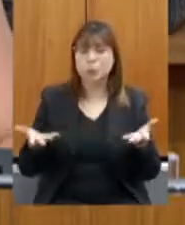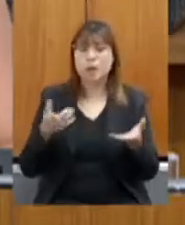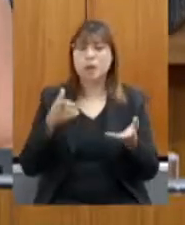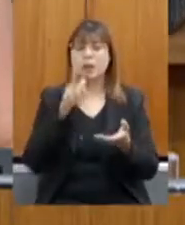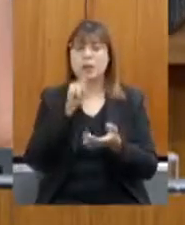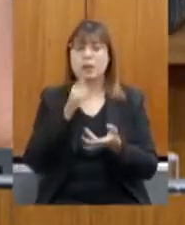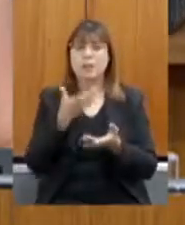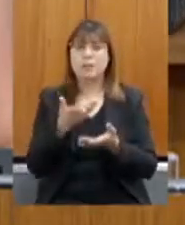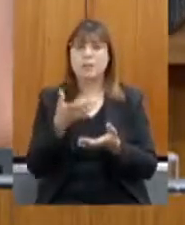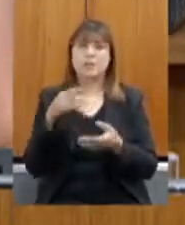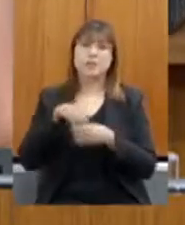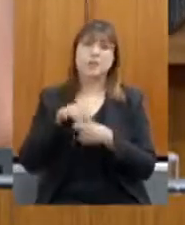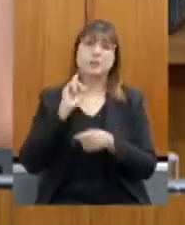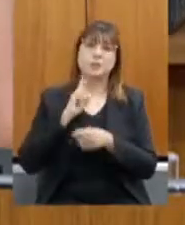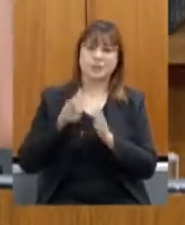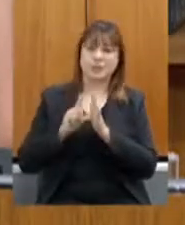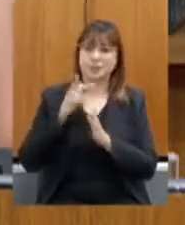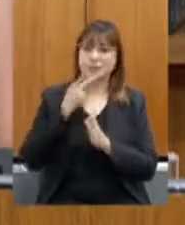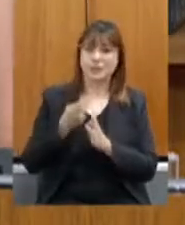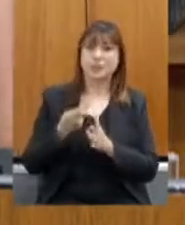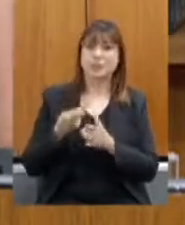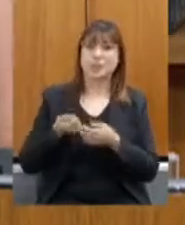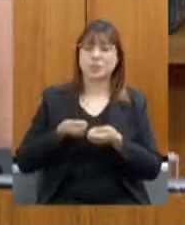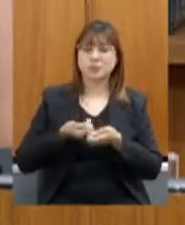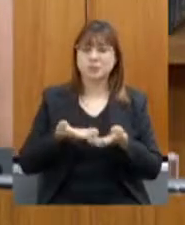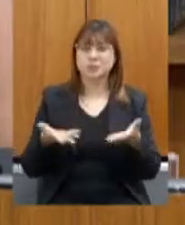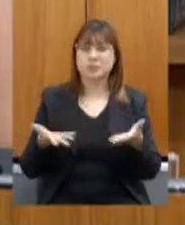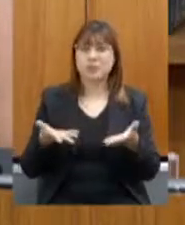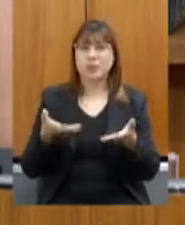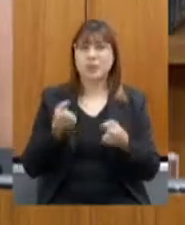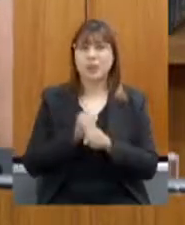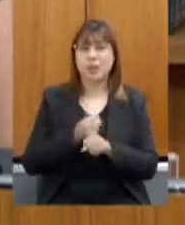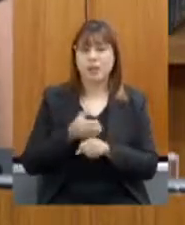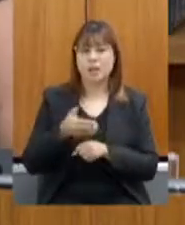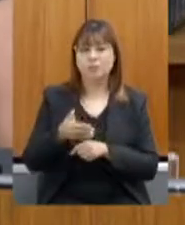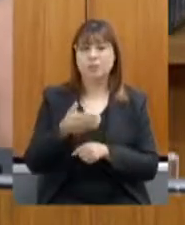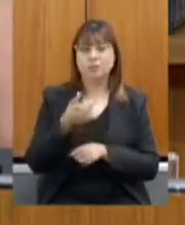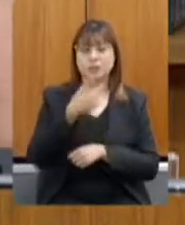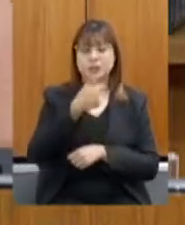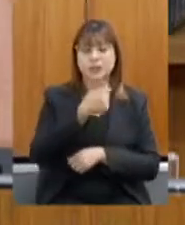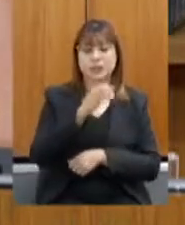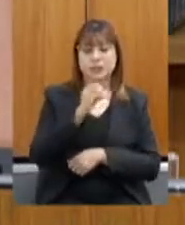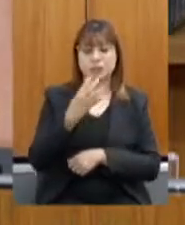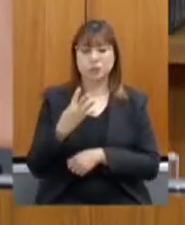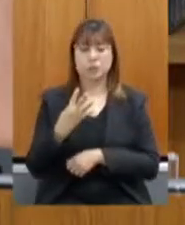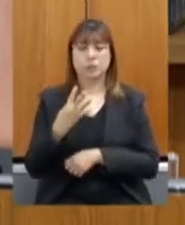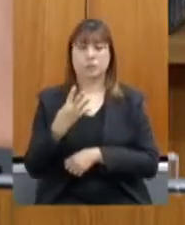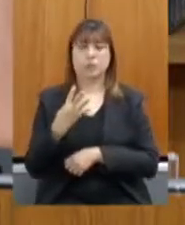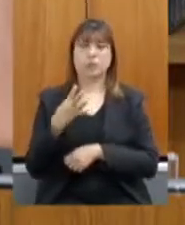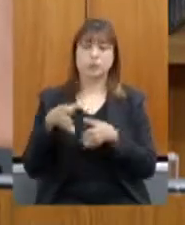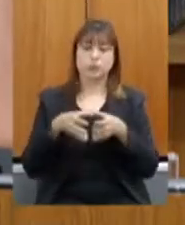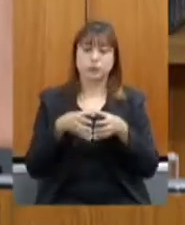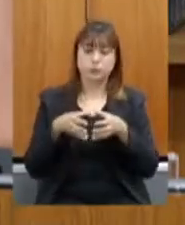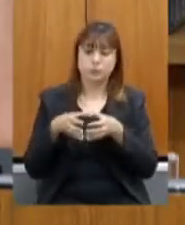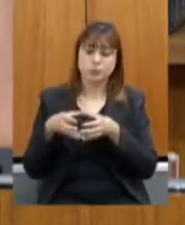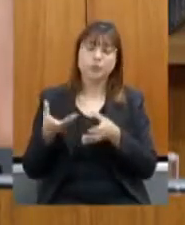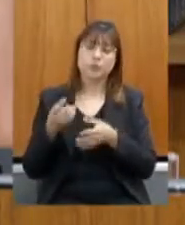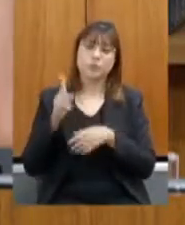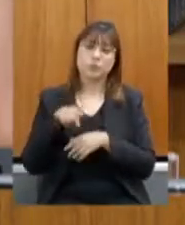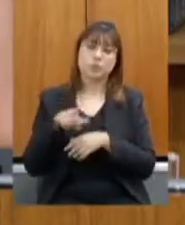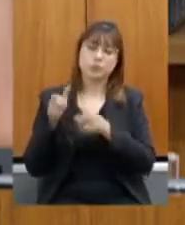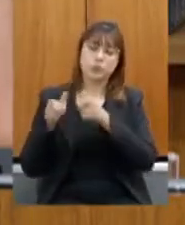como foi mencionado aqui, distribuiu só esse ano 704 kits de irrigação por gotejamento nas regiões